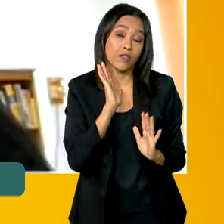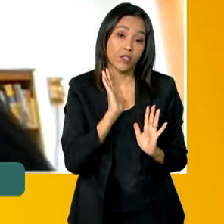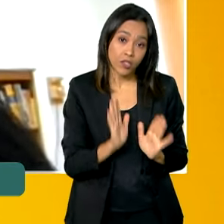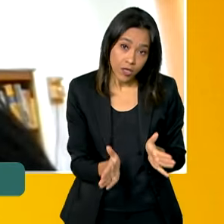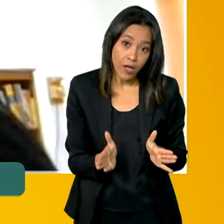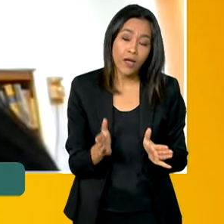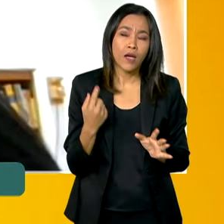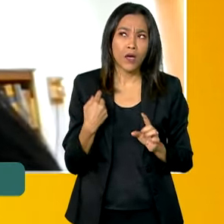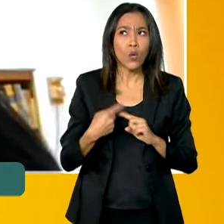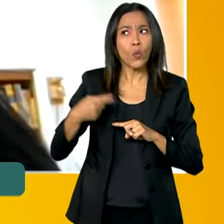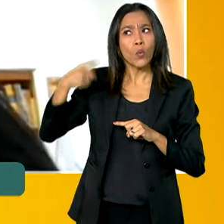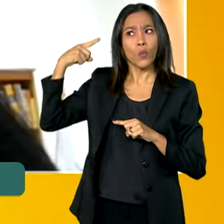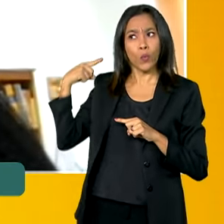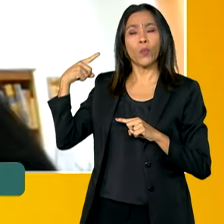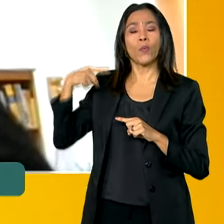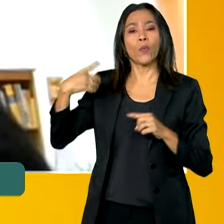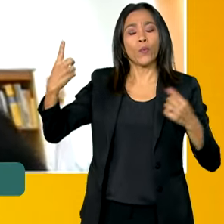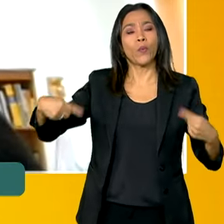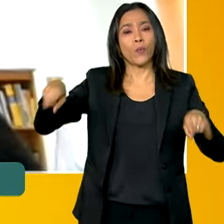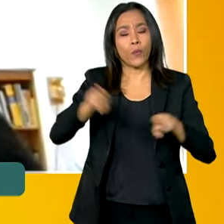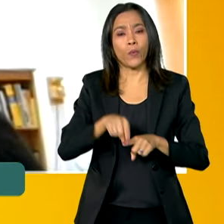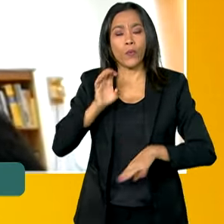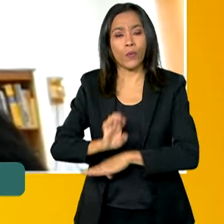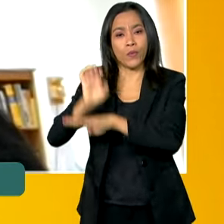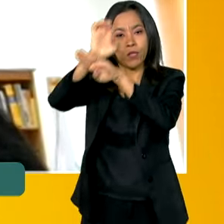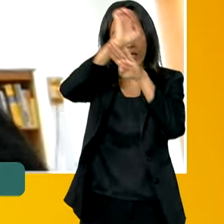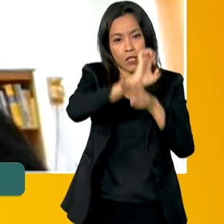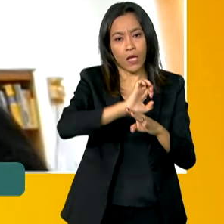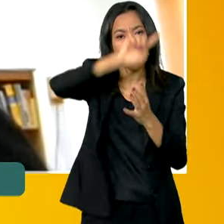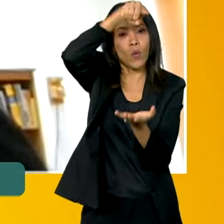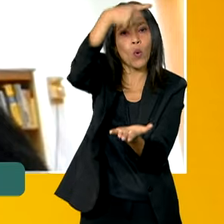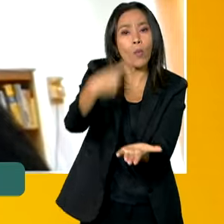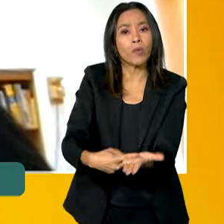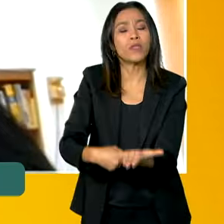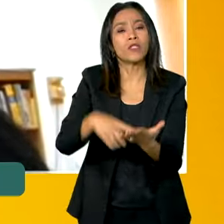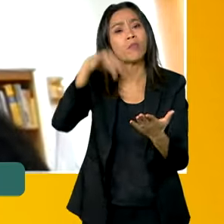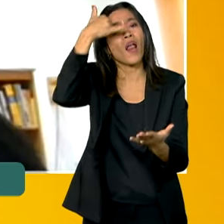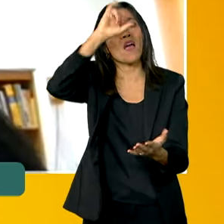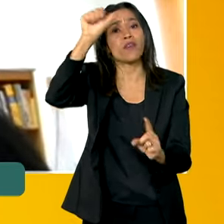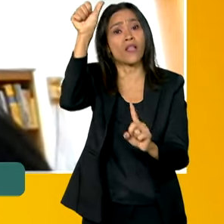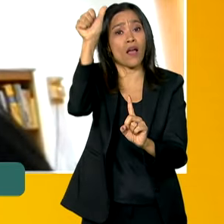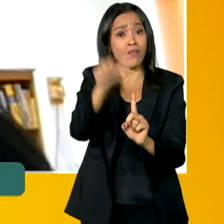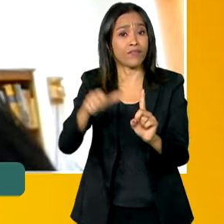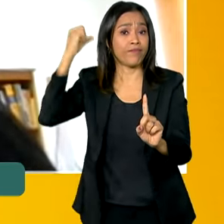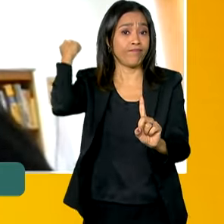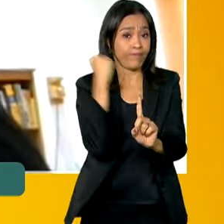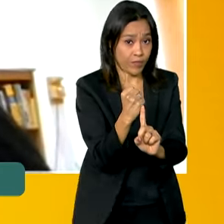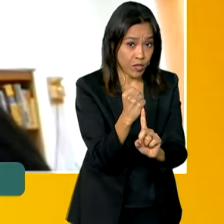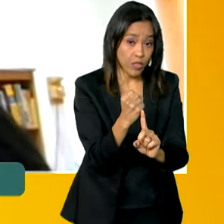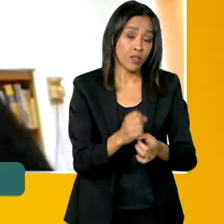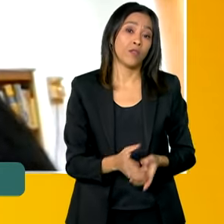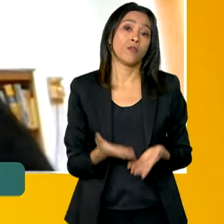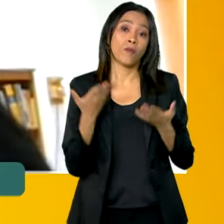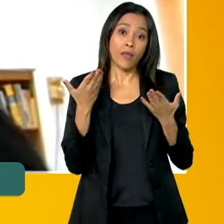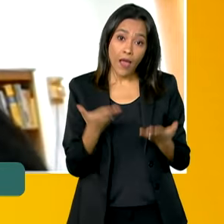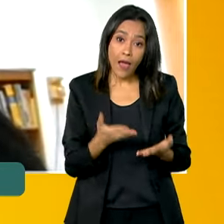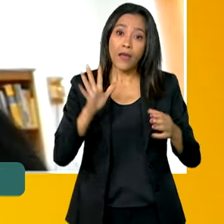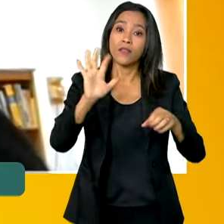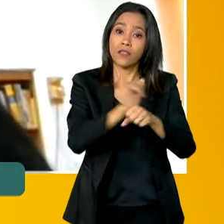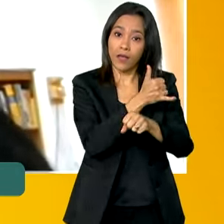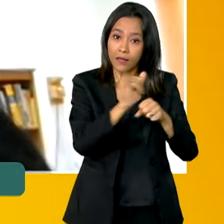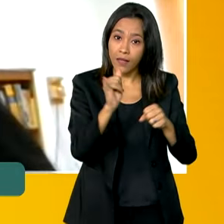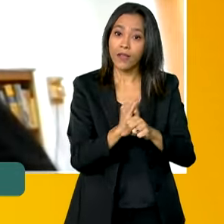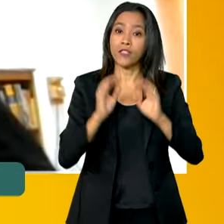a adesão com os estados ao Pacto Nacional de Prevenção aos Feminicídios. Já ações consideradas no âmbito desses